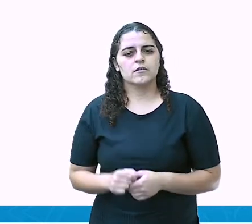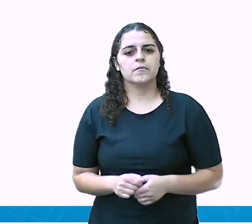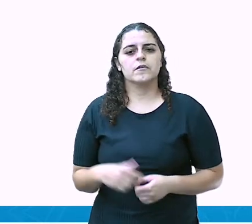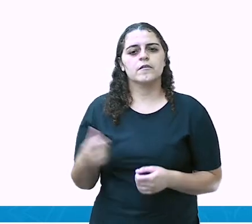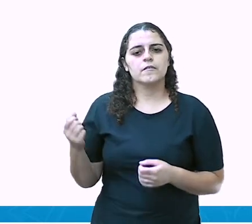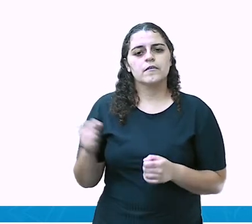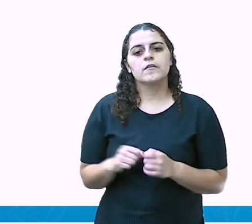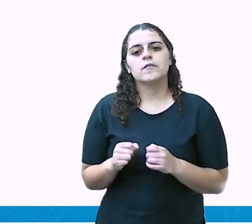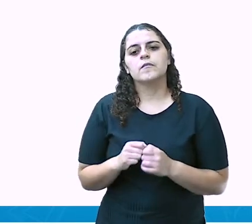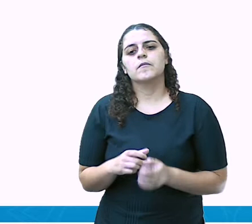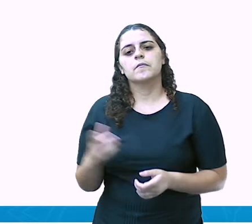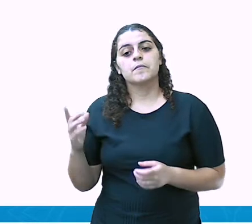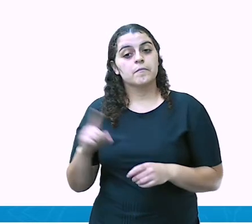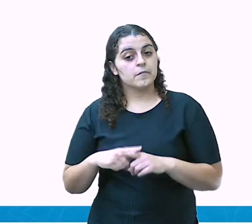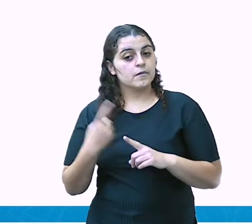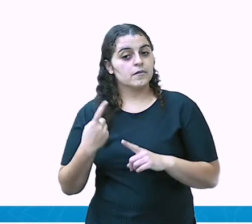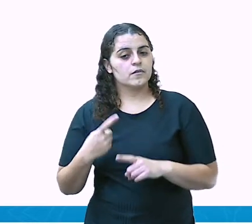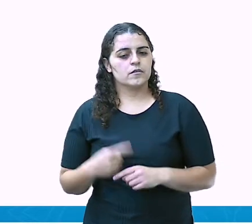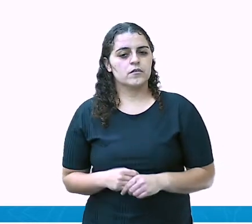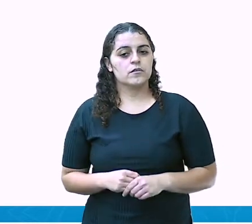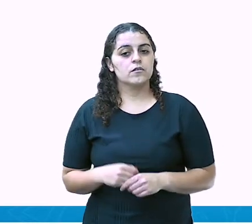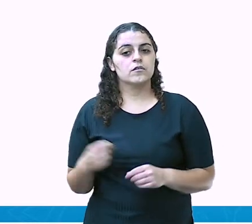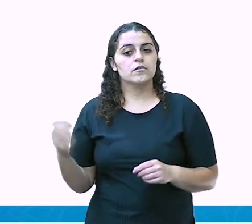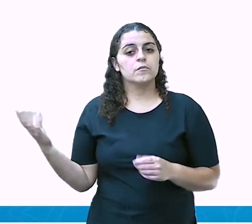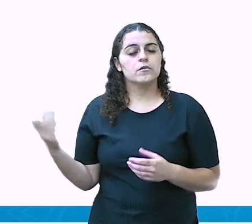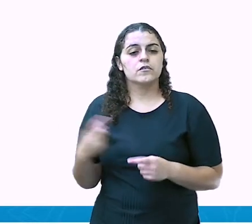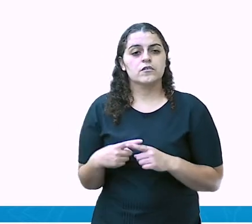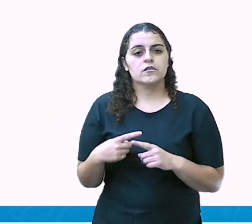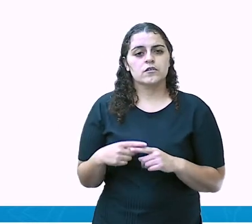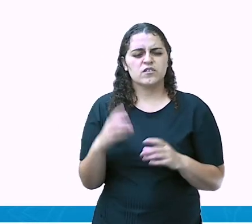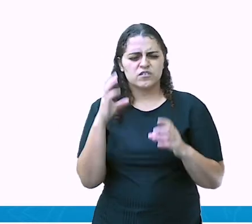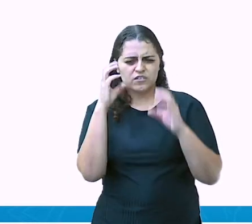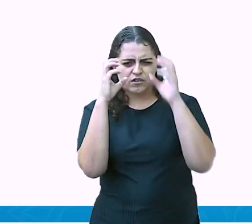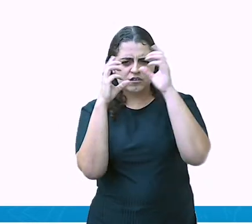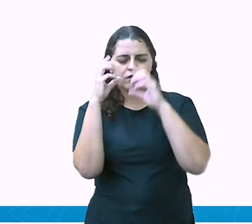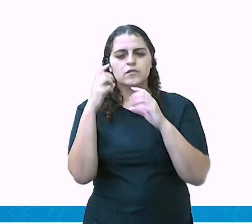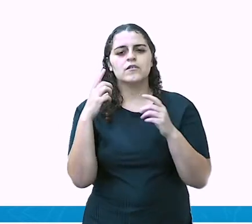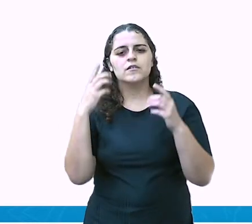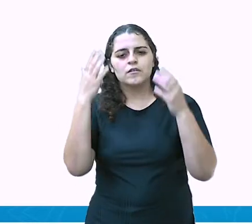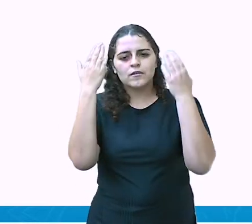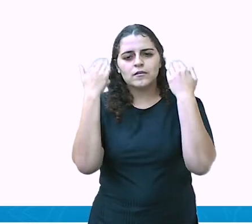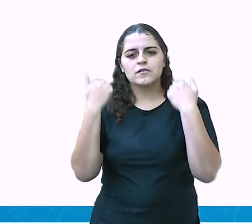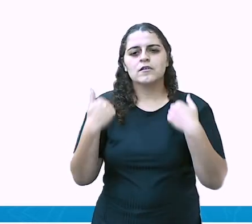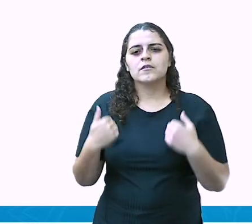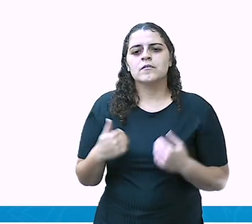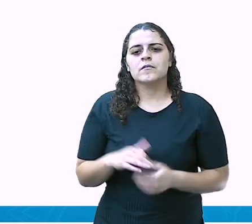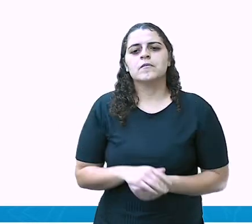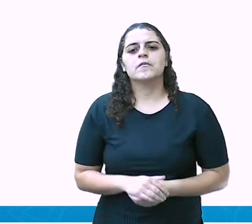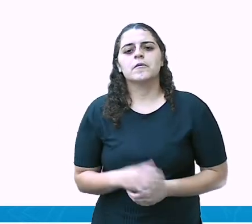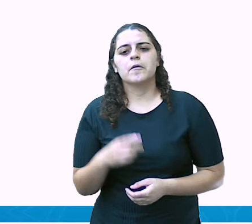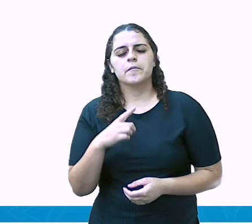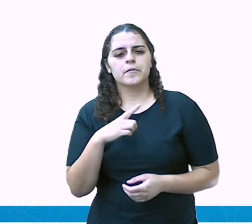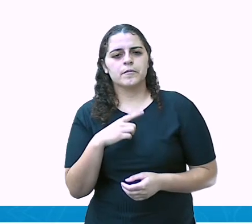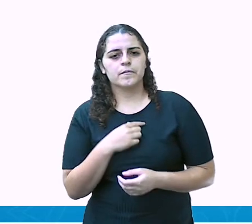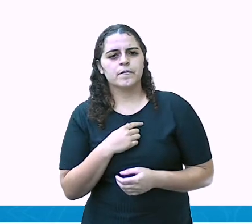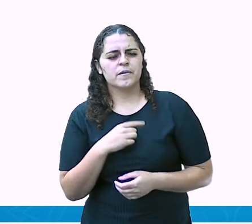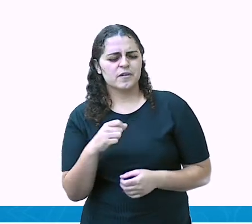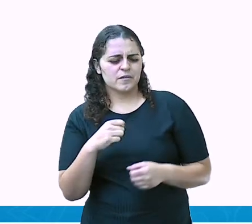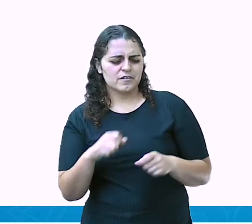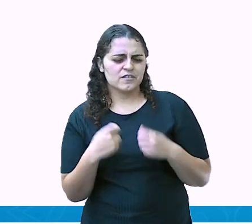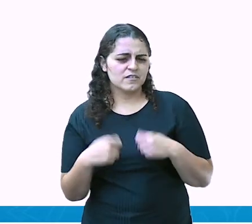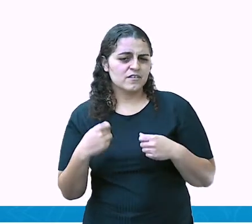tratamento é feito. Mas, por ser um transtorno aí de ordem emocional, precisa-se muito de uma equipe